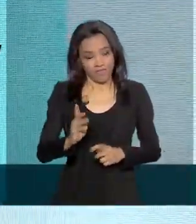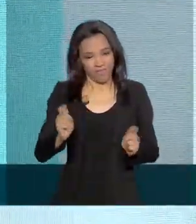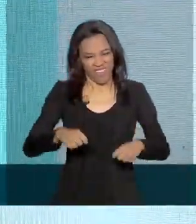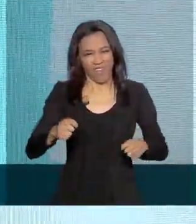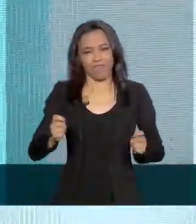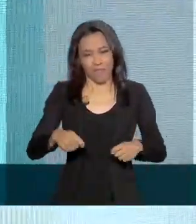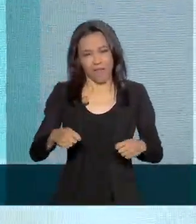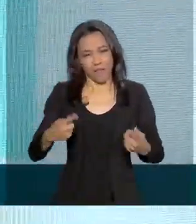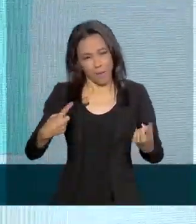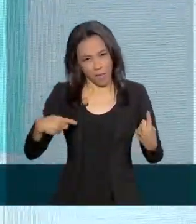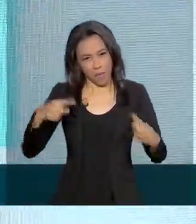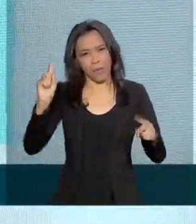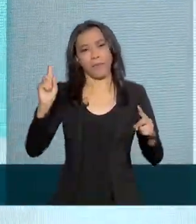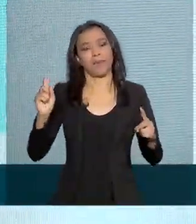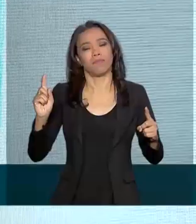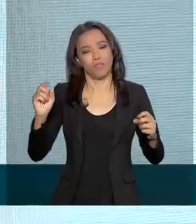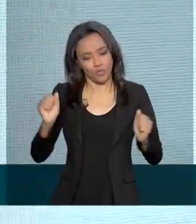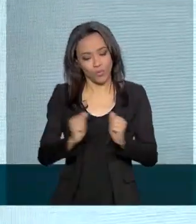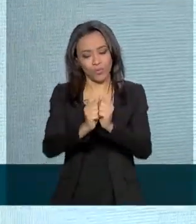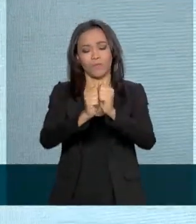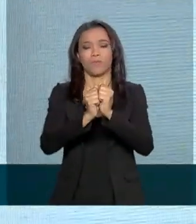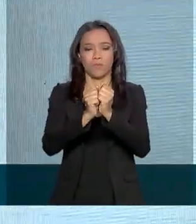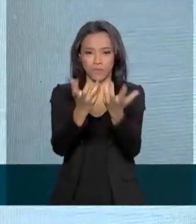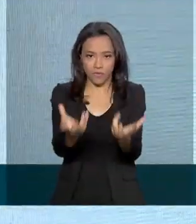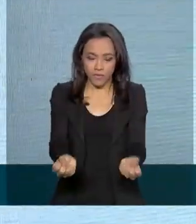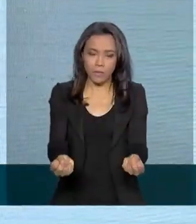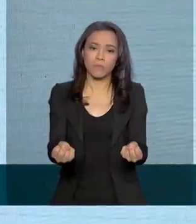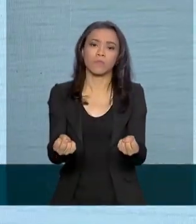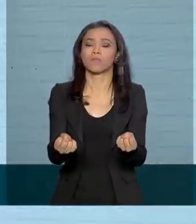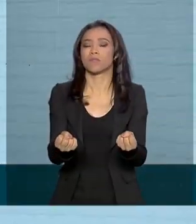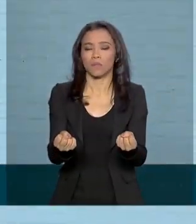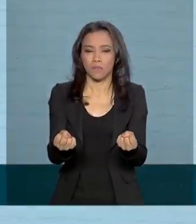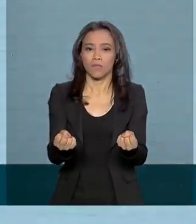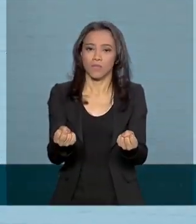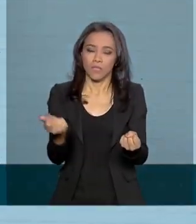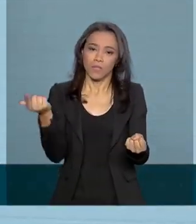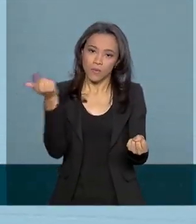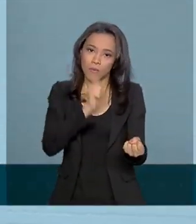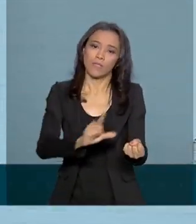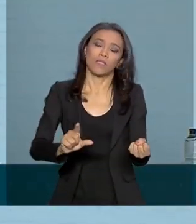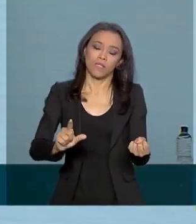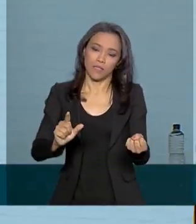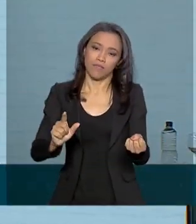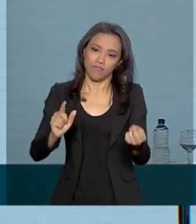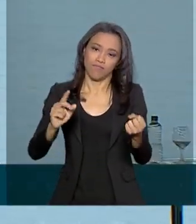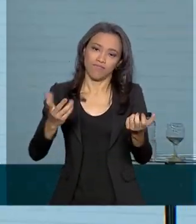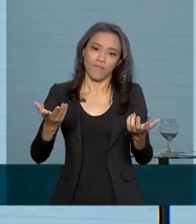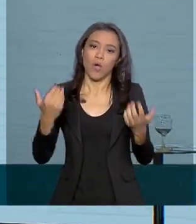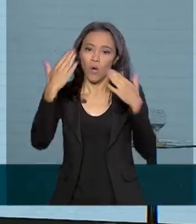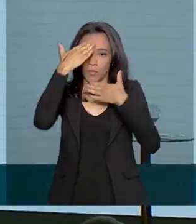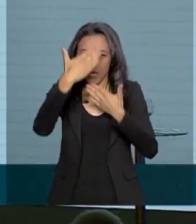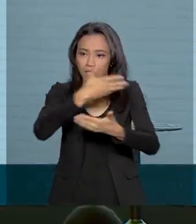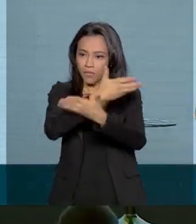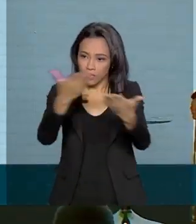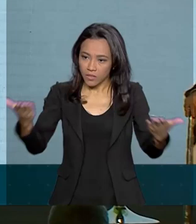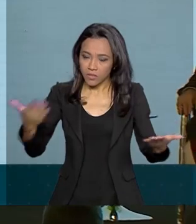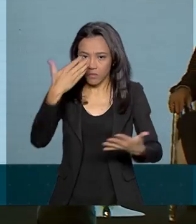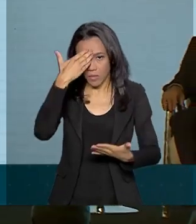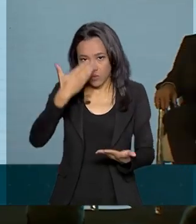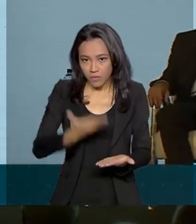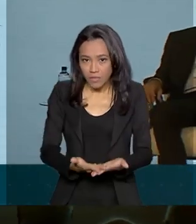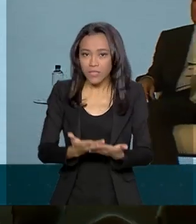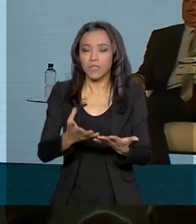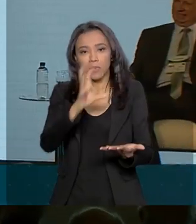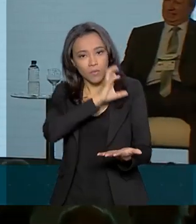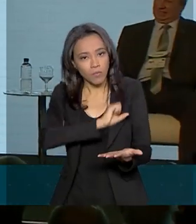jeito. Juntos, a gente vai chegar no local de destaque que ele merece. Muito obrigado a vocês pela confiança,